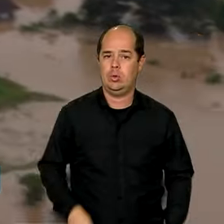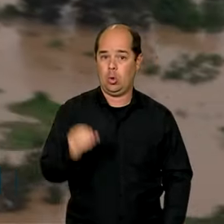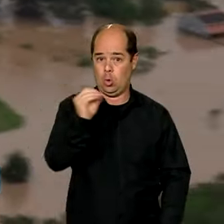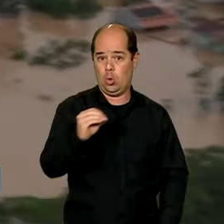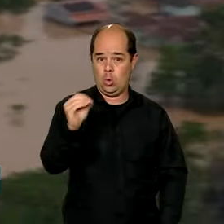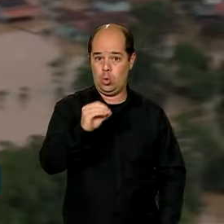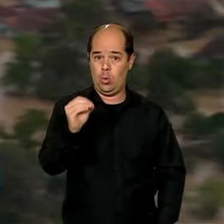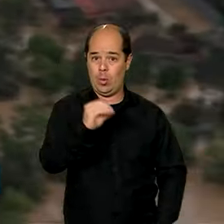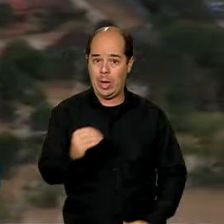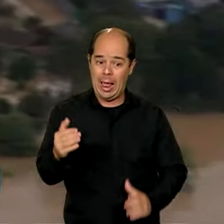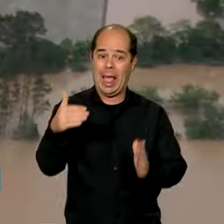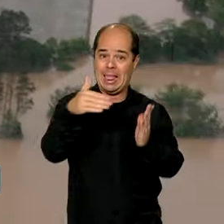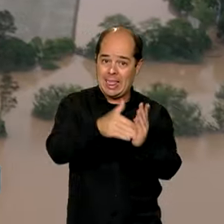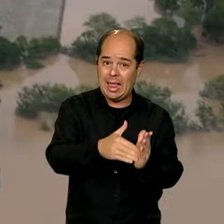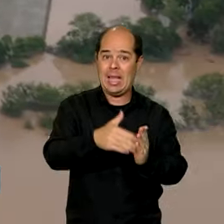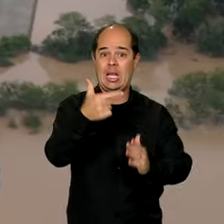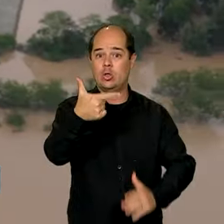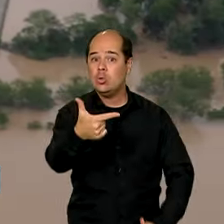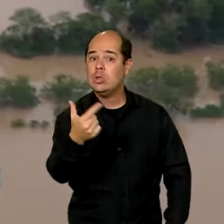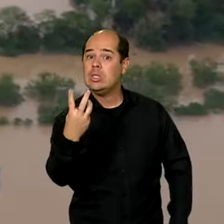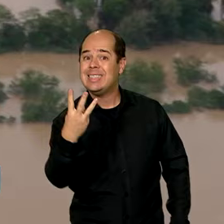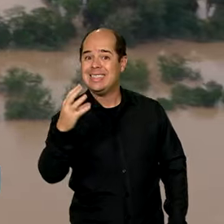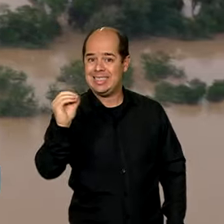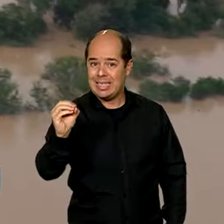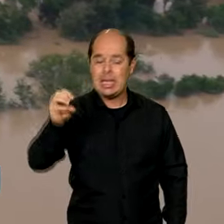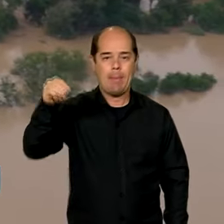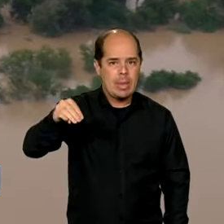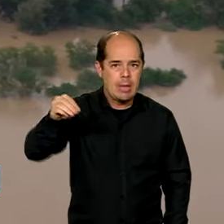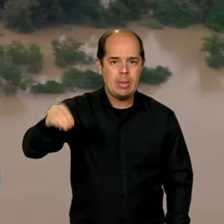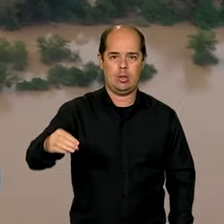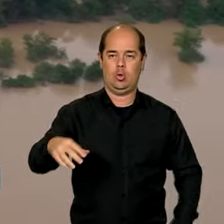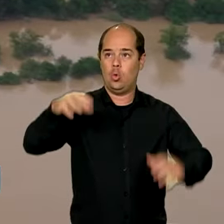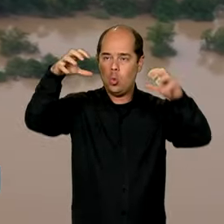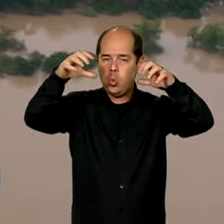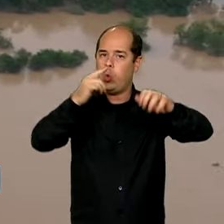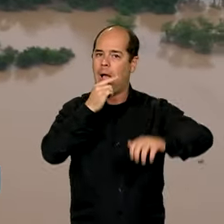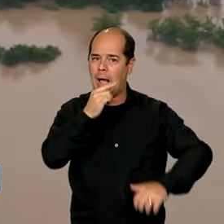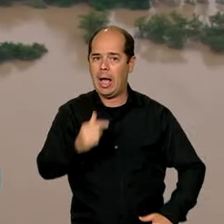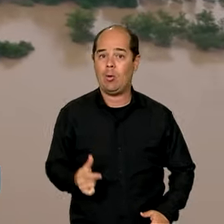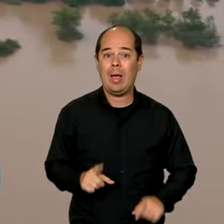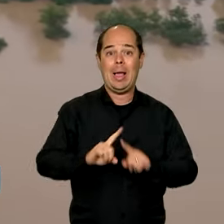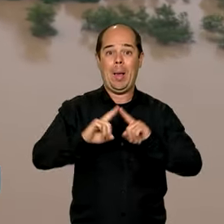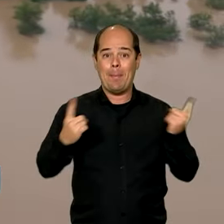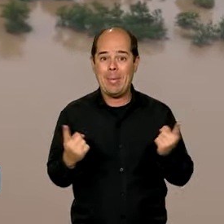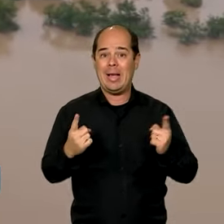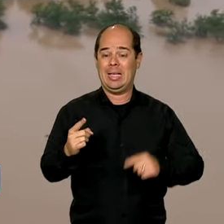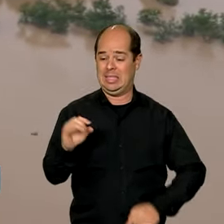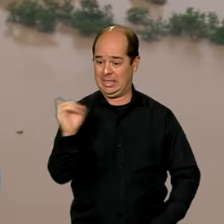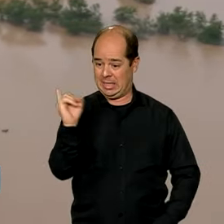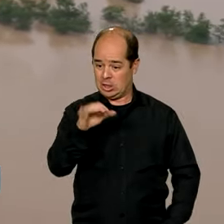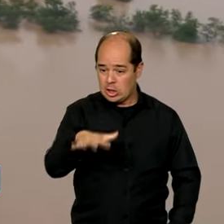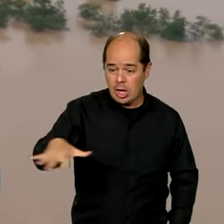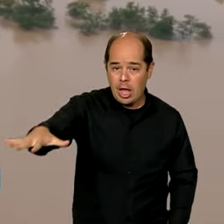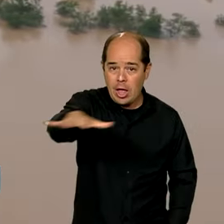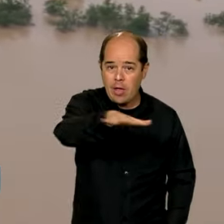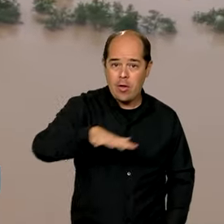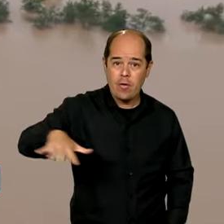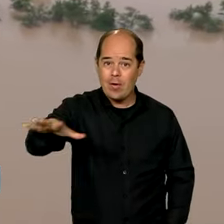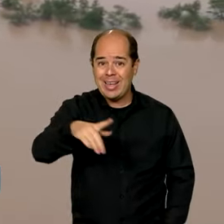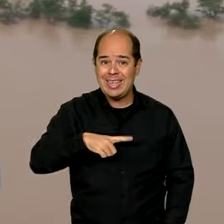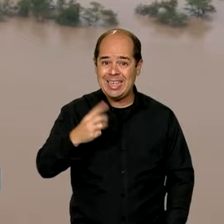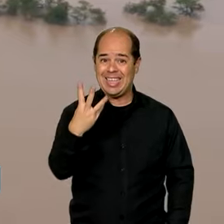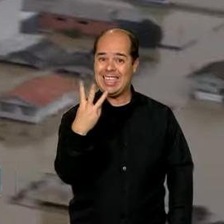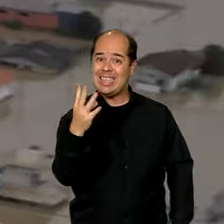230 milímetros, mas no Vale do Itajaí já choveu mais de 300 milímetros. A Defesa Civil